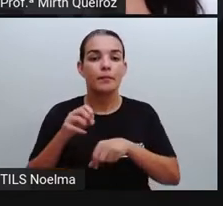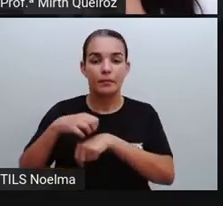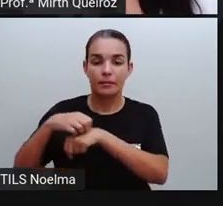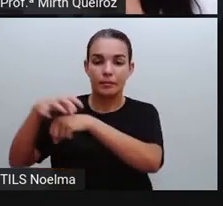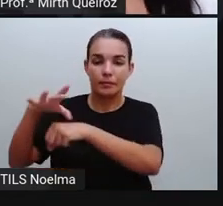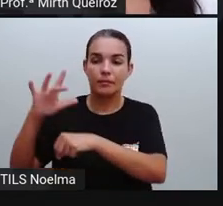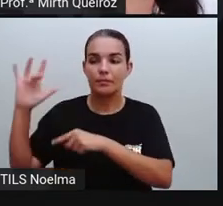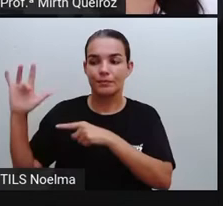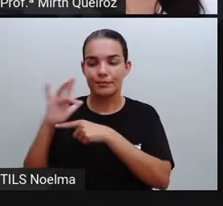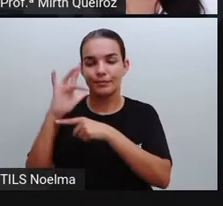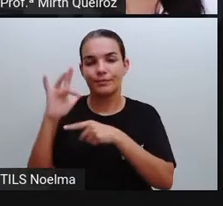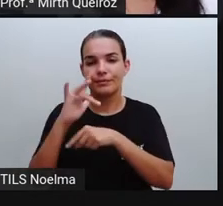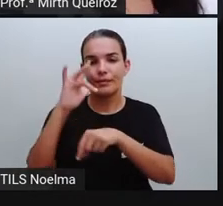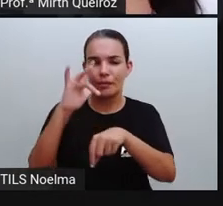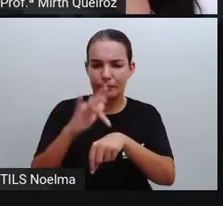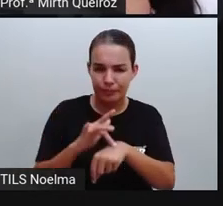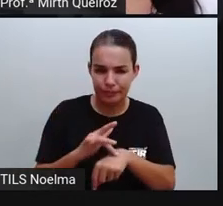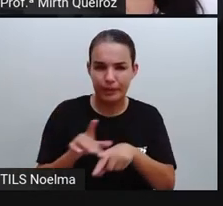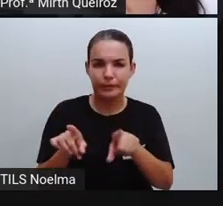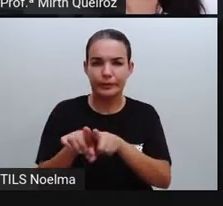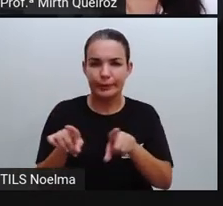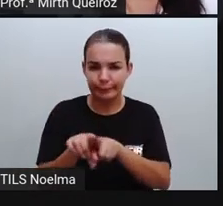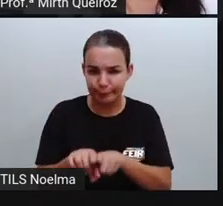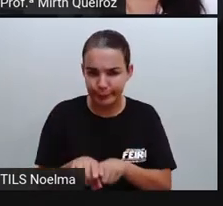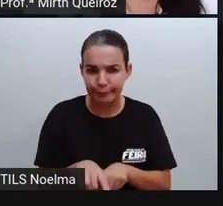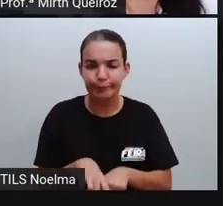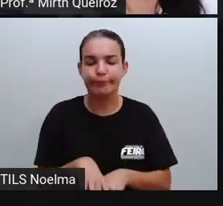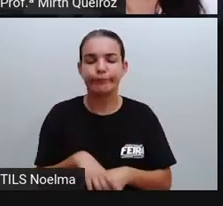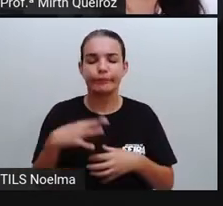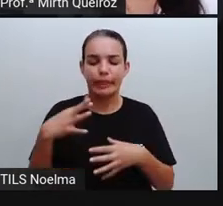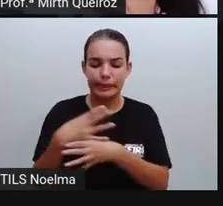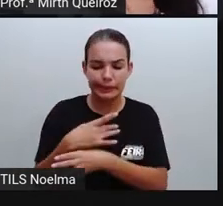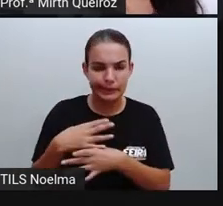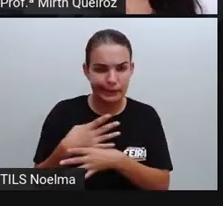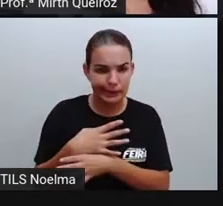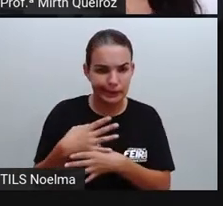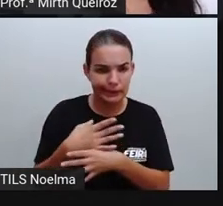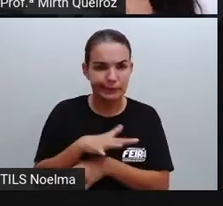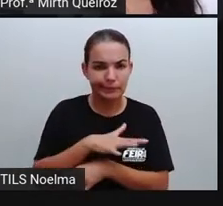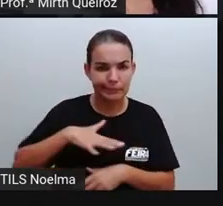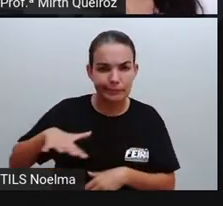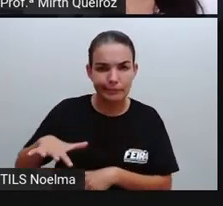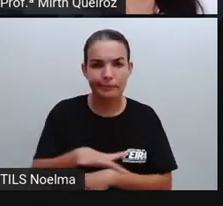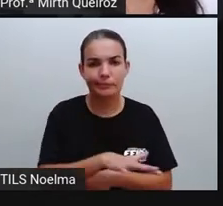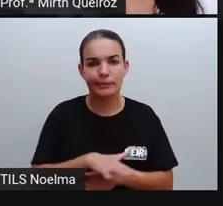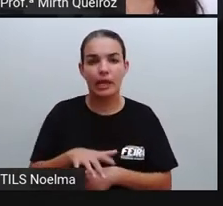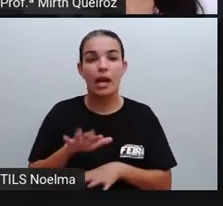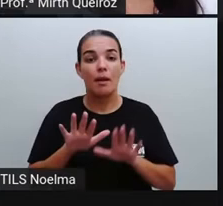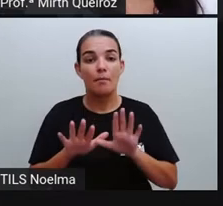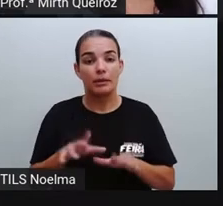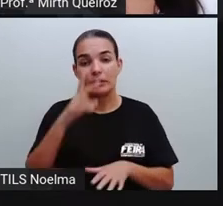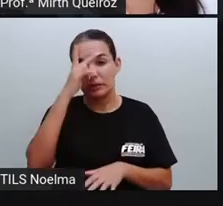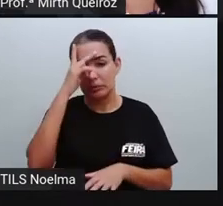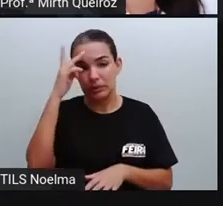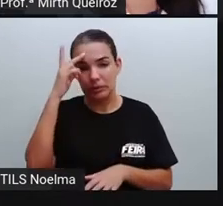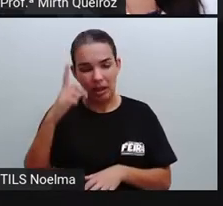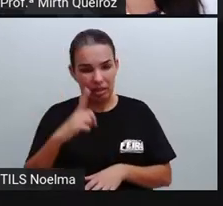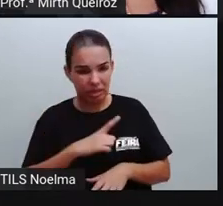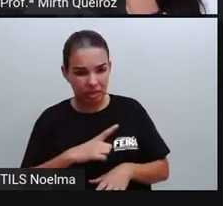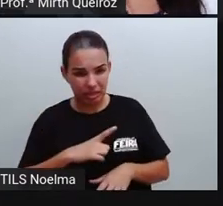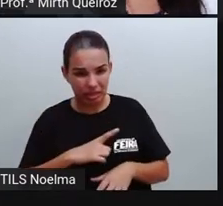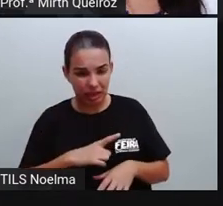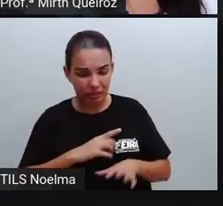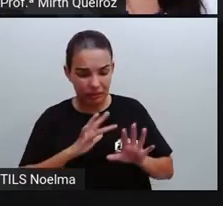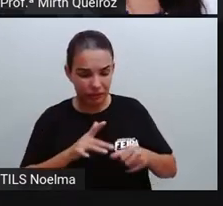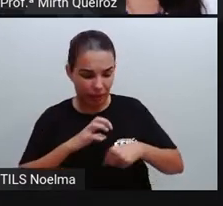por meio desse mosquito, a Aedes aegypti, ele é aí o vetor da doença nos ambientes urbanos, uma vez que a pessoa e a